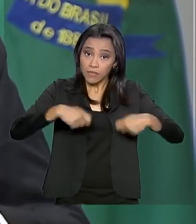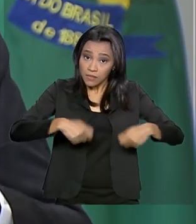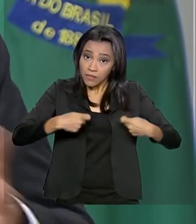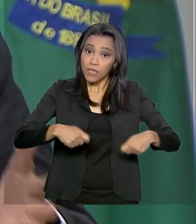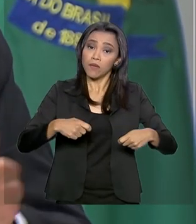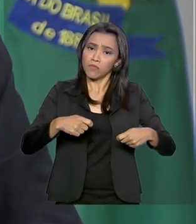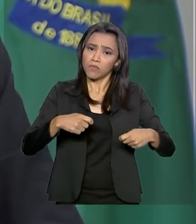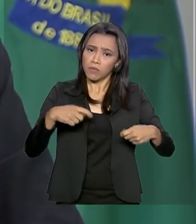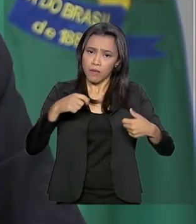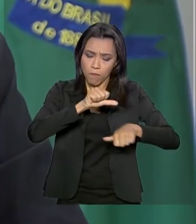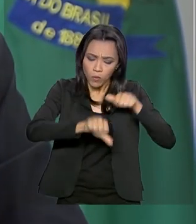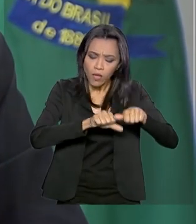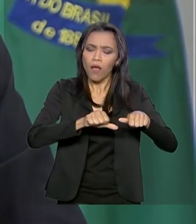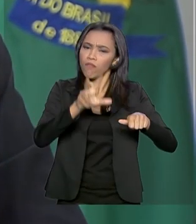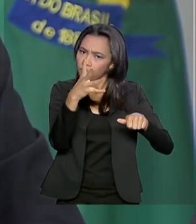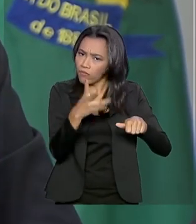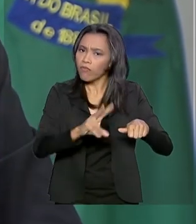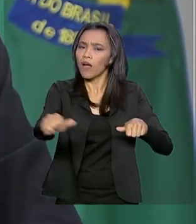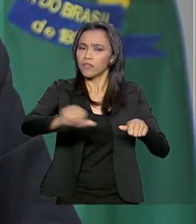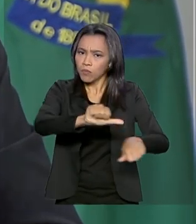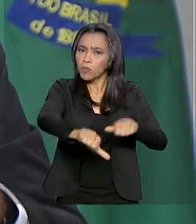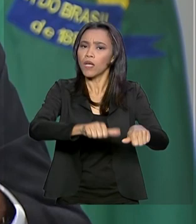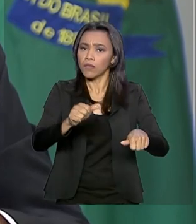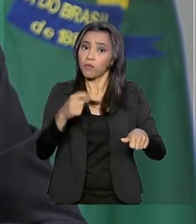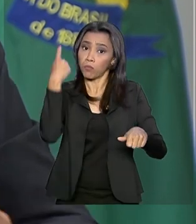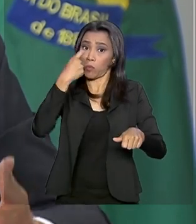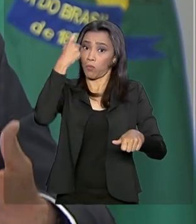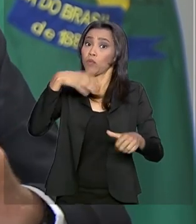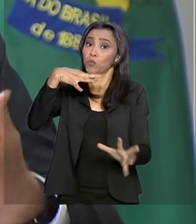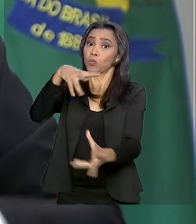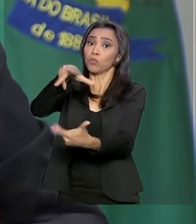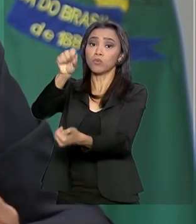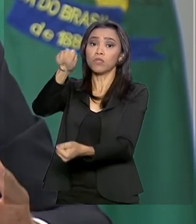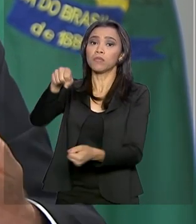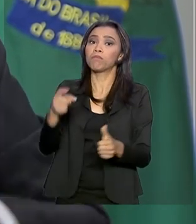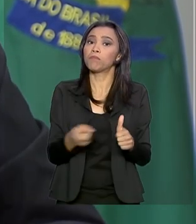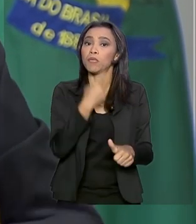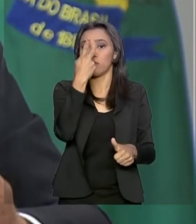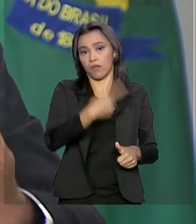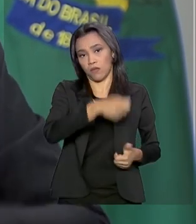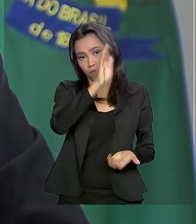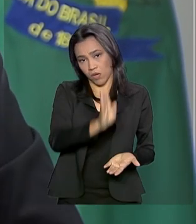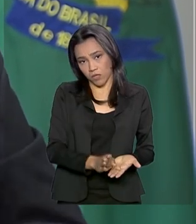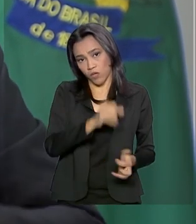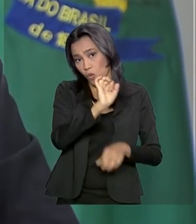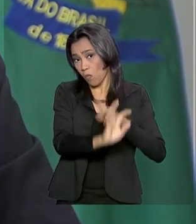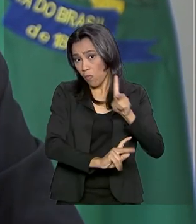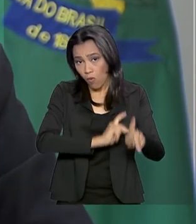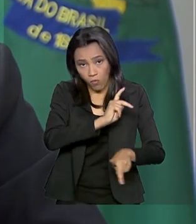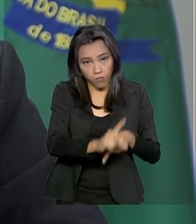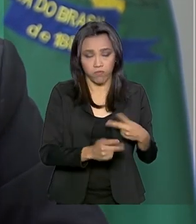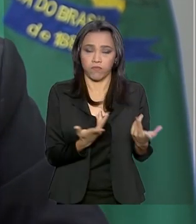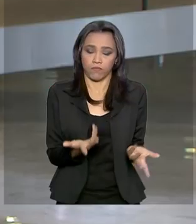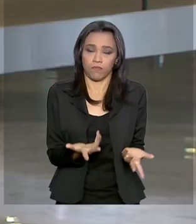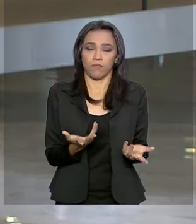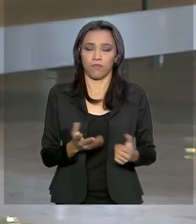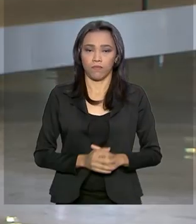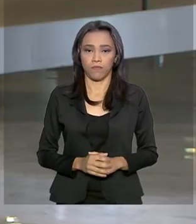mudado. Vamos mudar. Estamos preocupados com o mundo, sim, mas, em primeiro lugar, com nós, com o nosso povo, com o nosso movimento e com a nossa pátria.